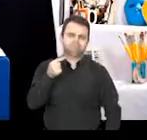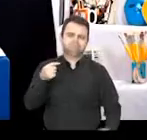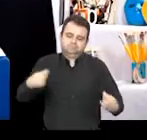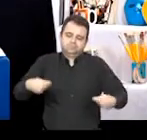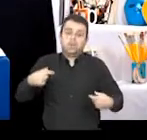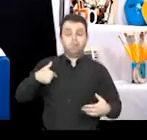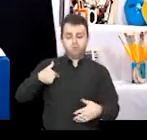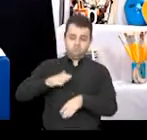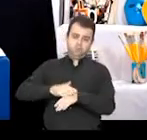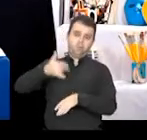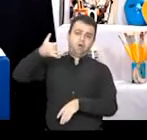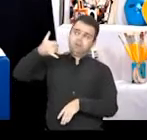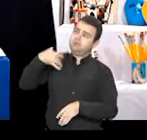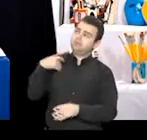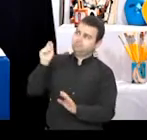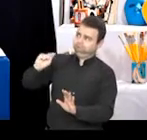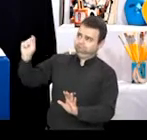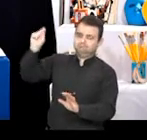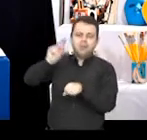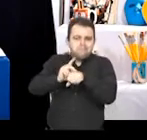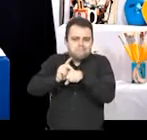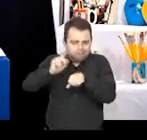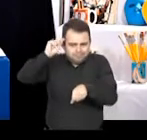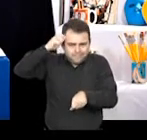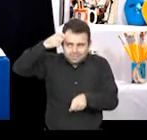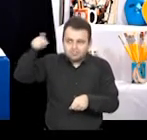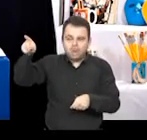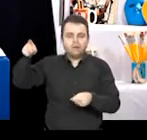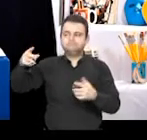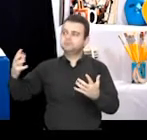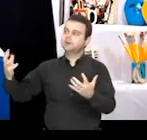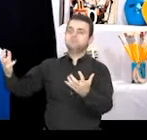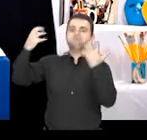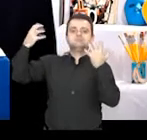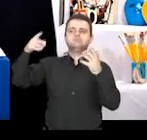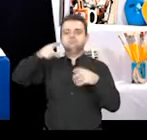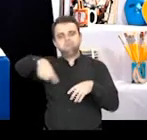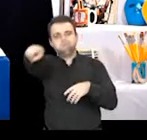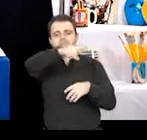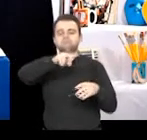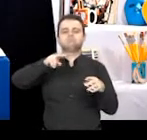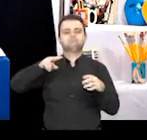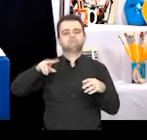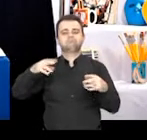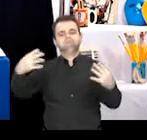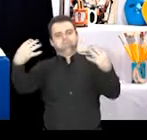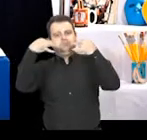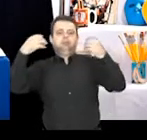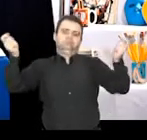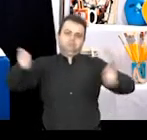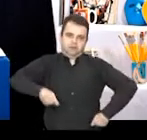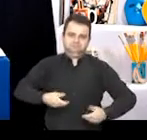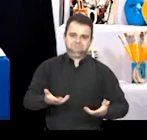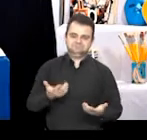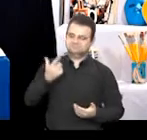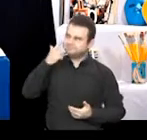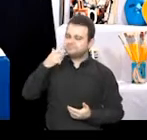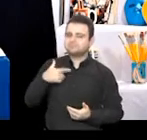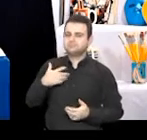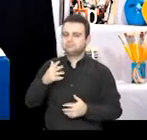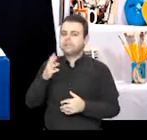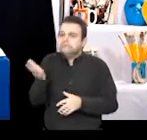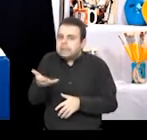Aqui eu estou fazendo de caneta preta, para que vocês possam então enxergar daí. Bom, vou tentar